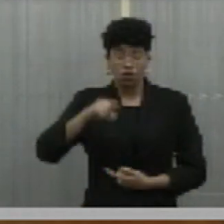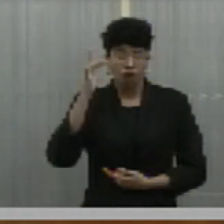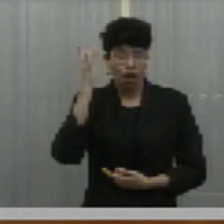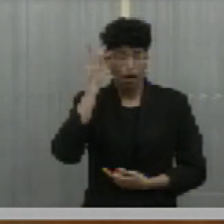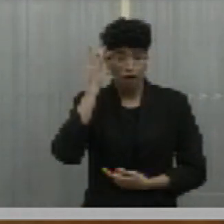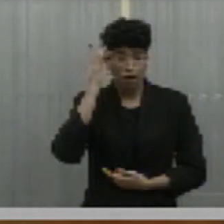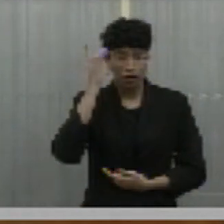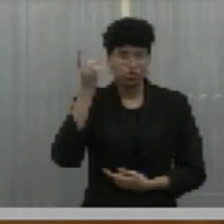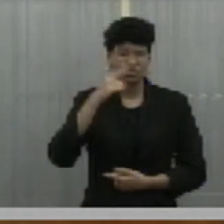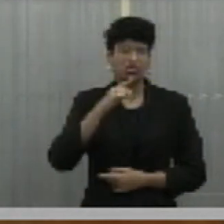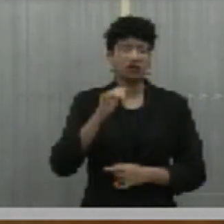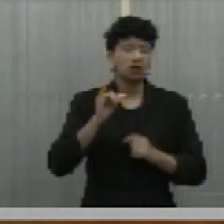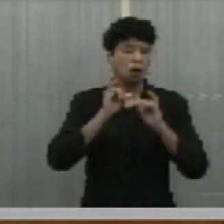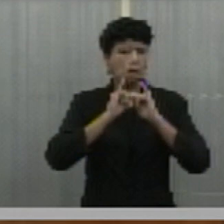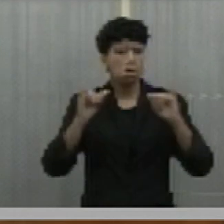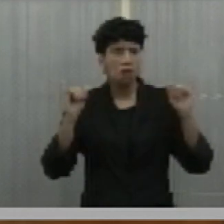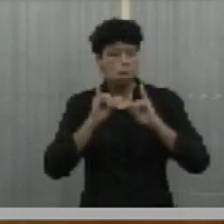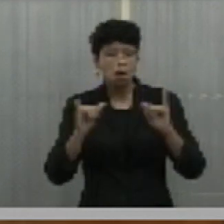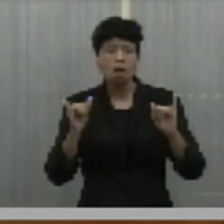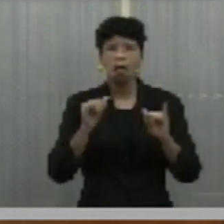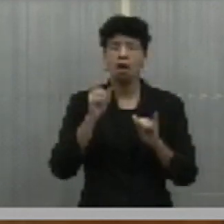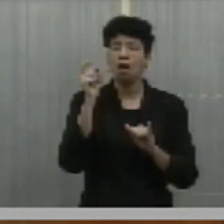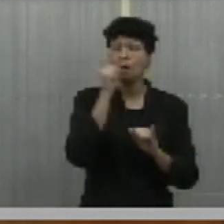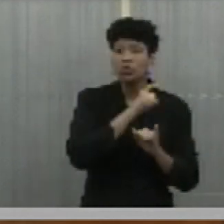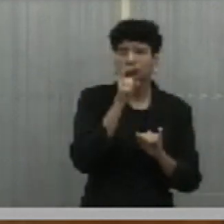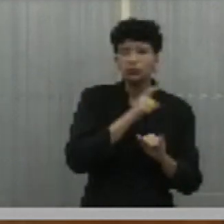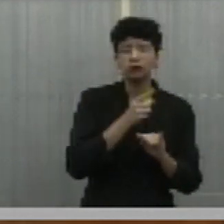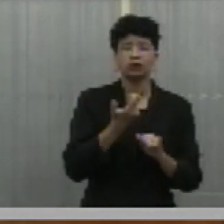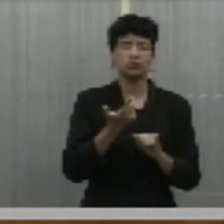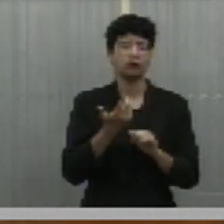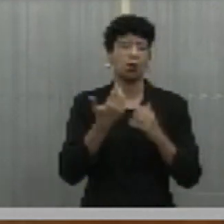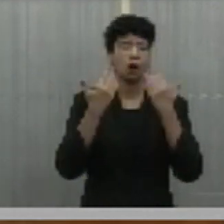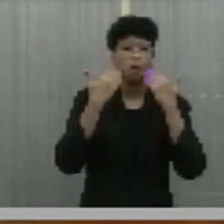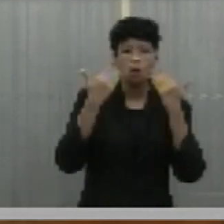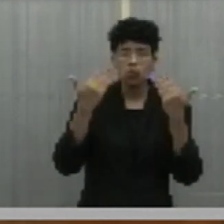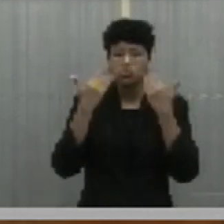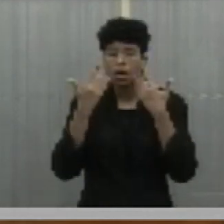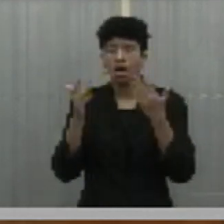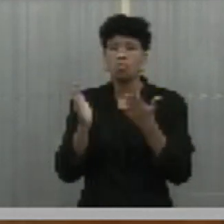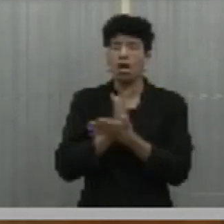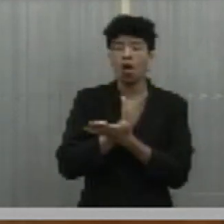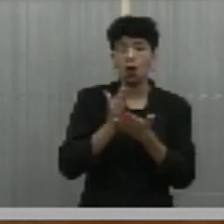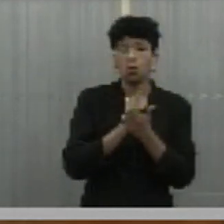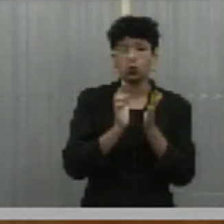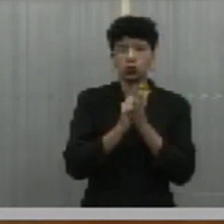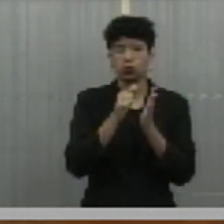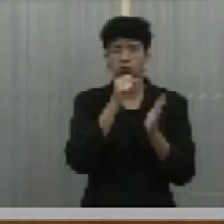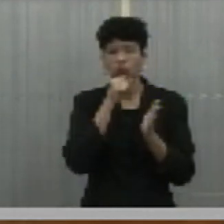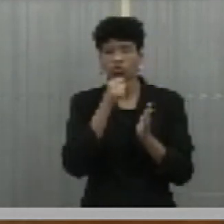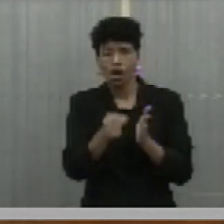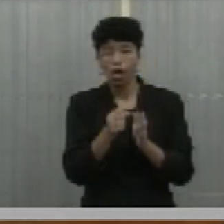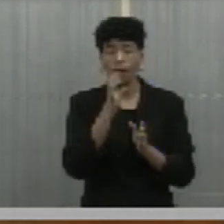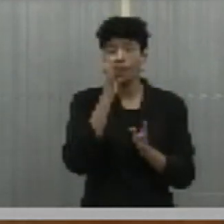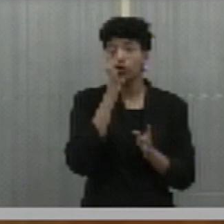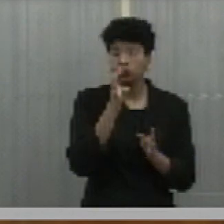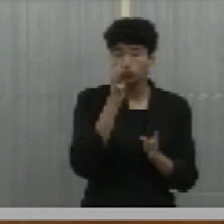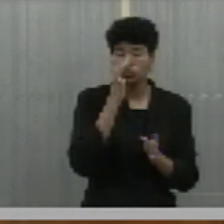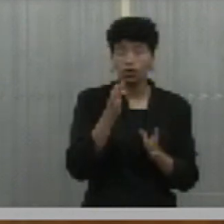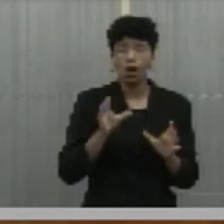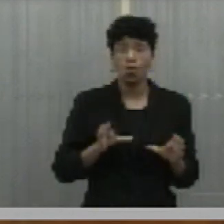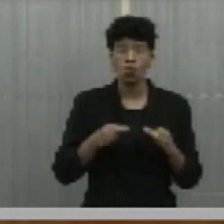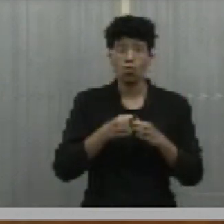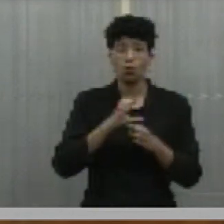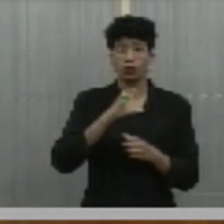plantando matérias, comprando alguns que se dizem jornalistas, para atacar a CPI, para